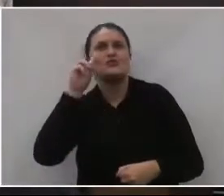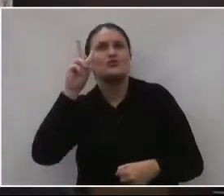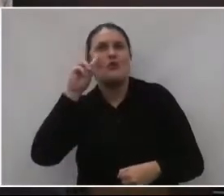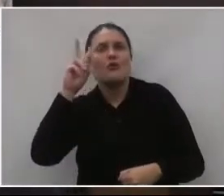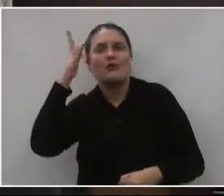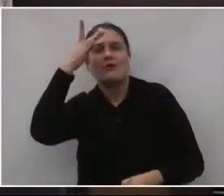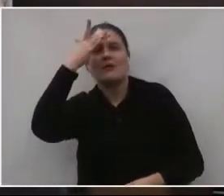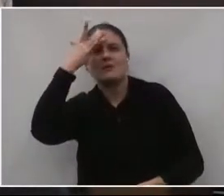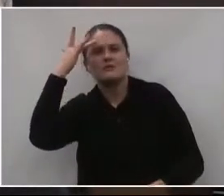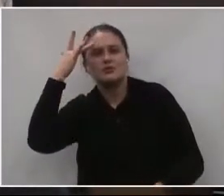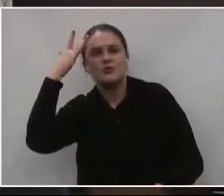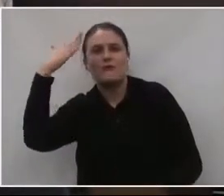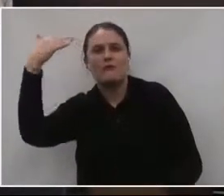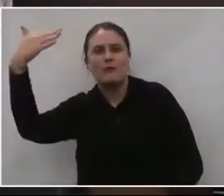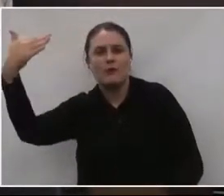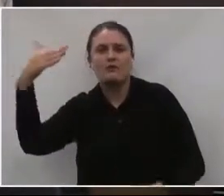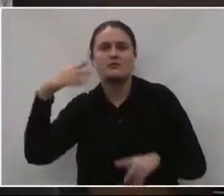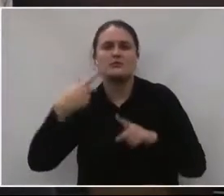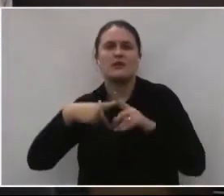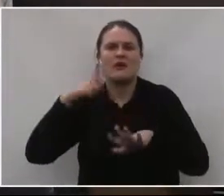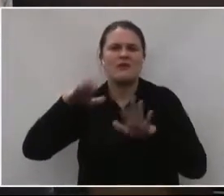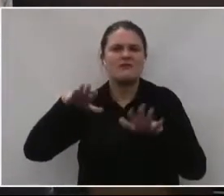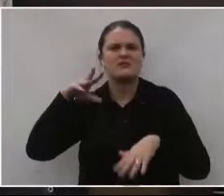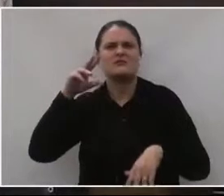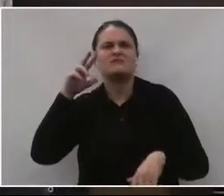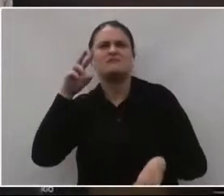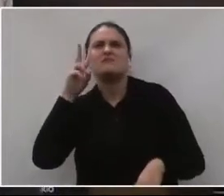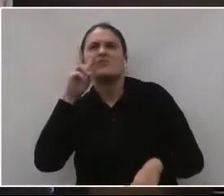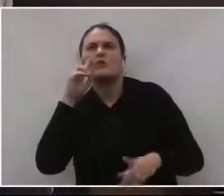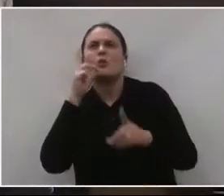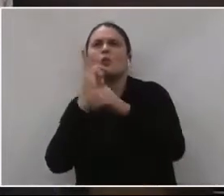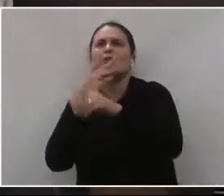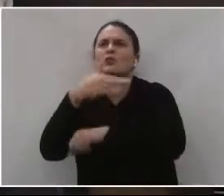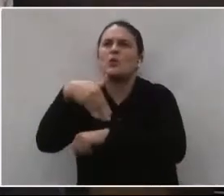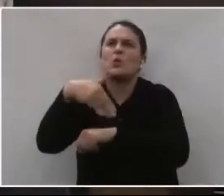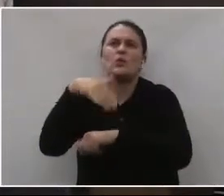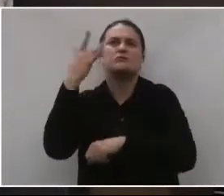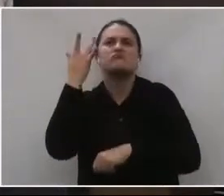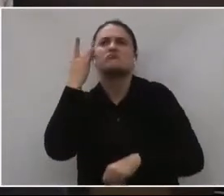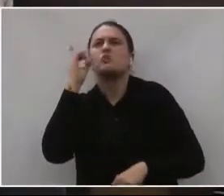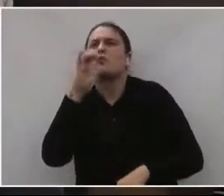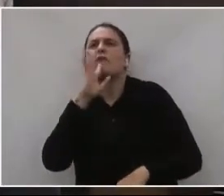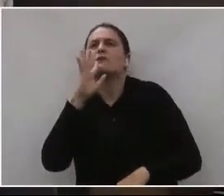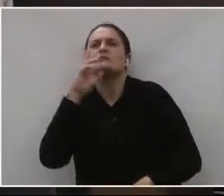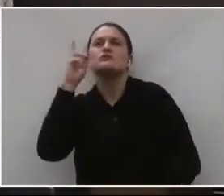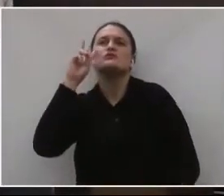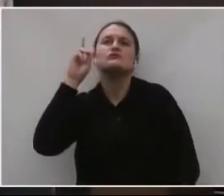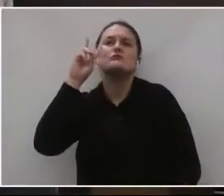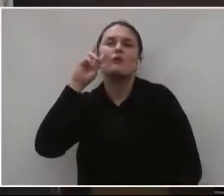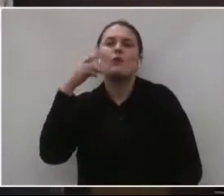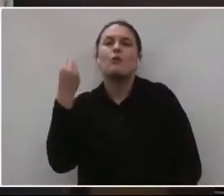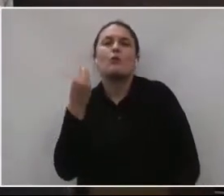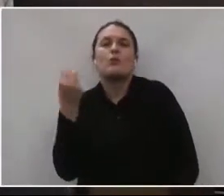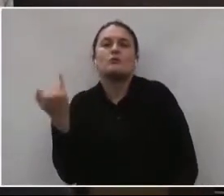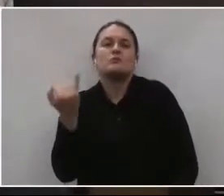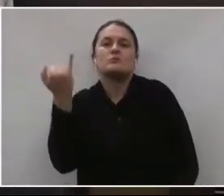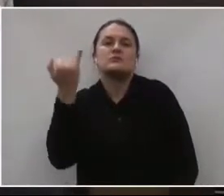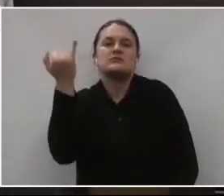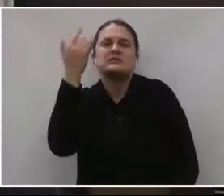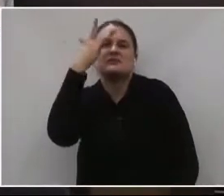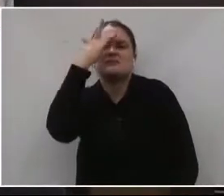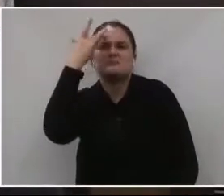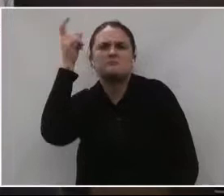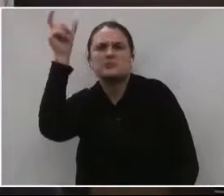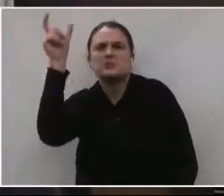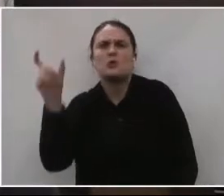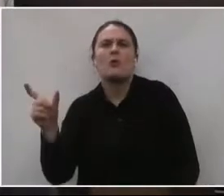craques, as pessoas aí, que muitas vezes a gente vê em conta na rua, mas não sabe da grande importância que essas pessoas